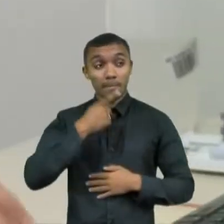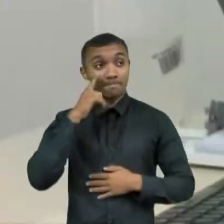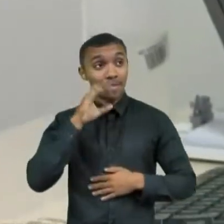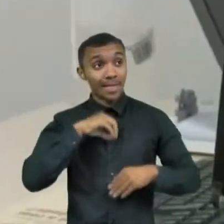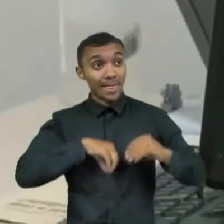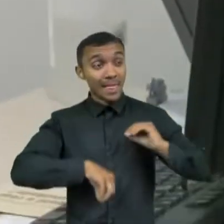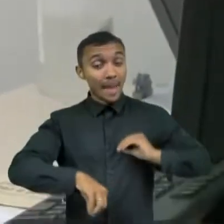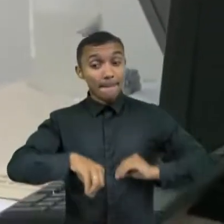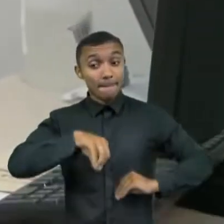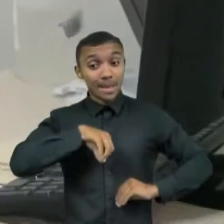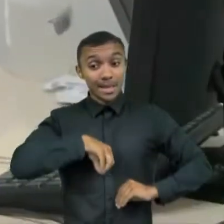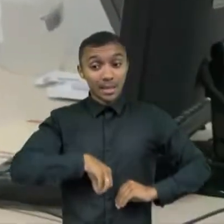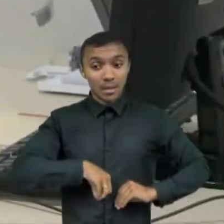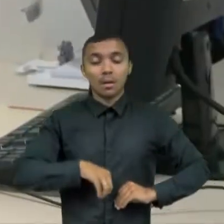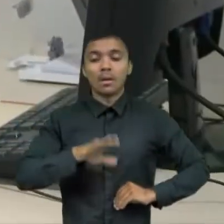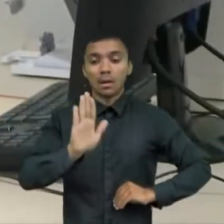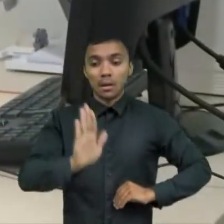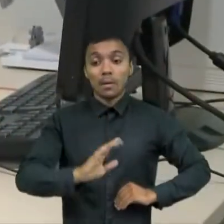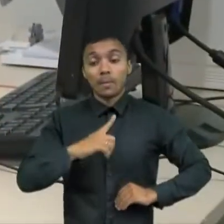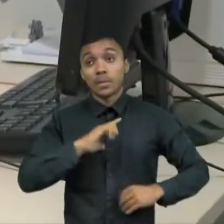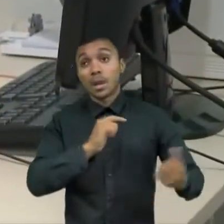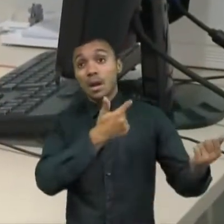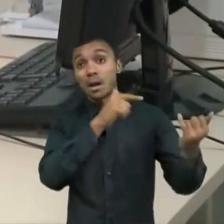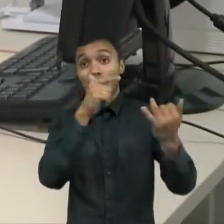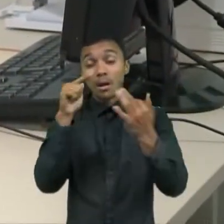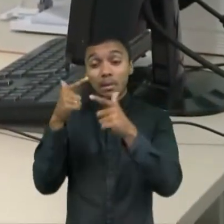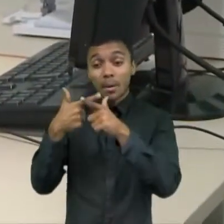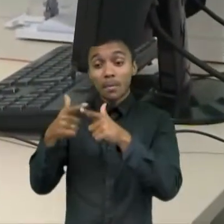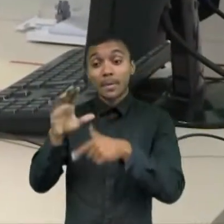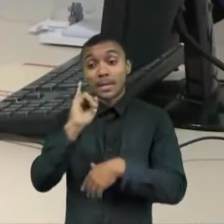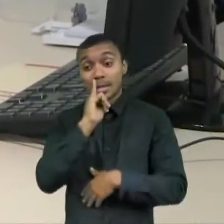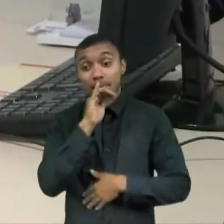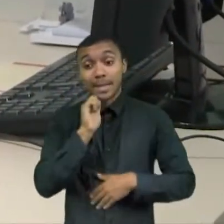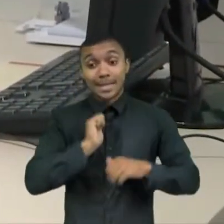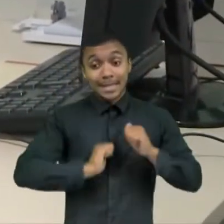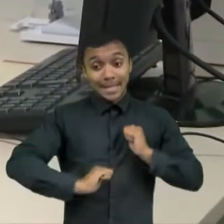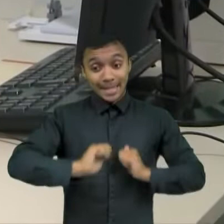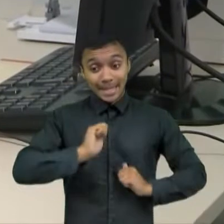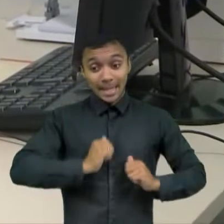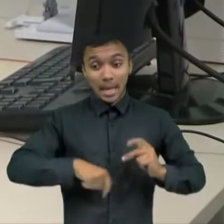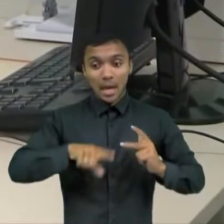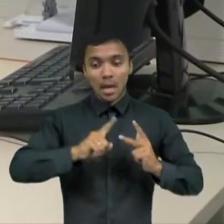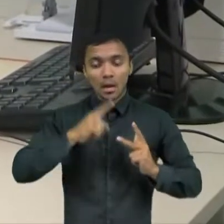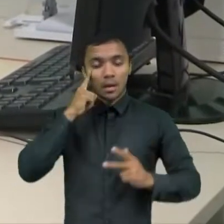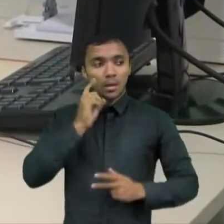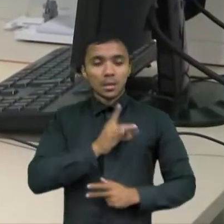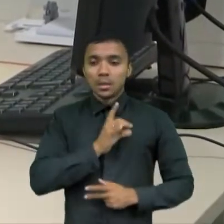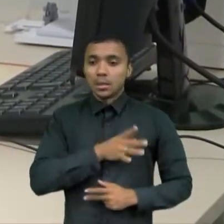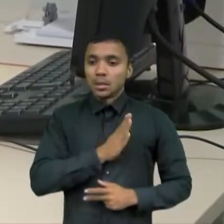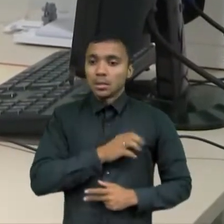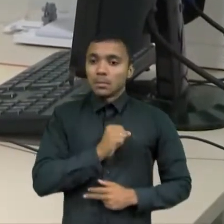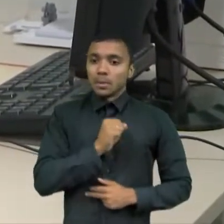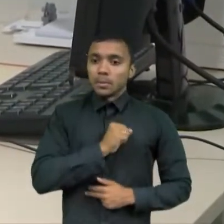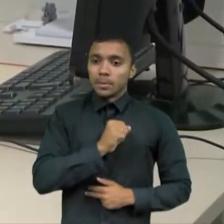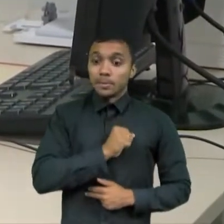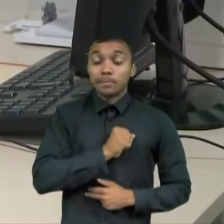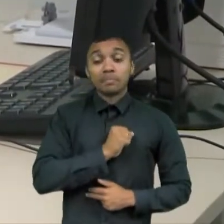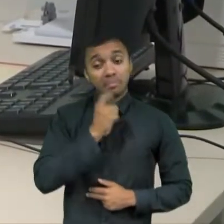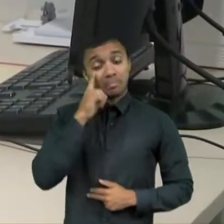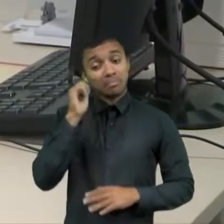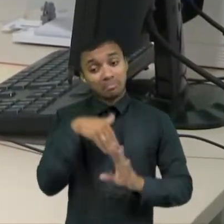acompanhada de outros quadros mentais, como ansiedade e síndrome do pânico. Por isso, é fundamental procurar ajuda